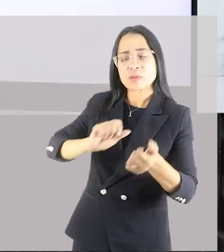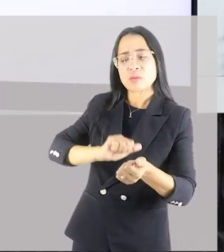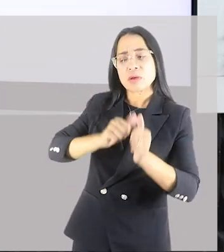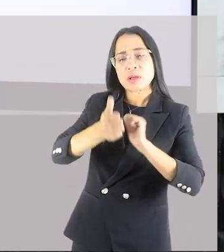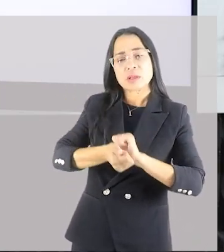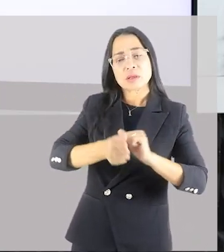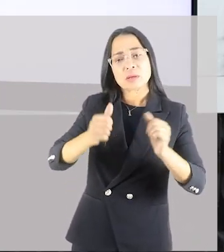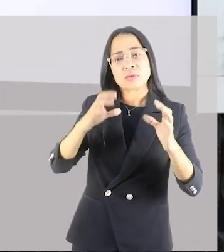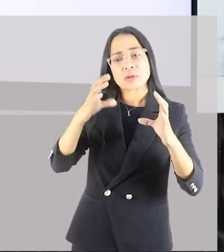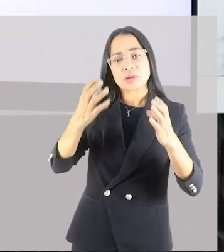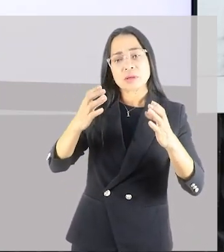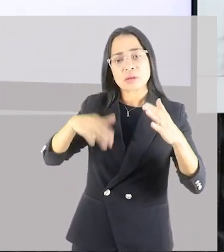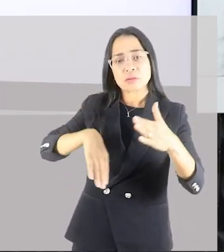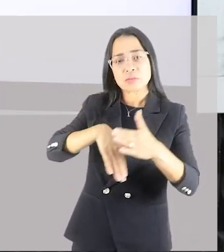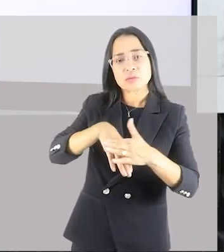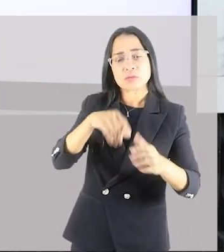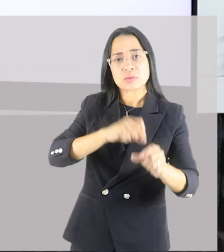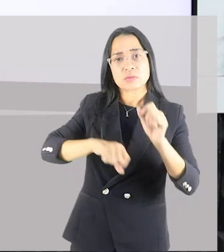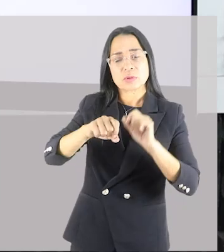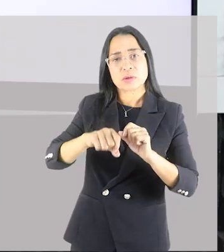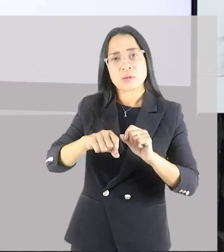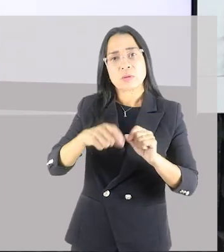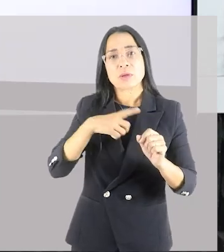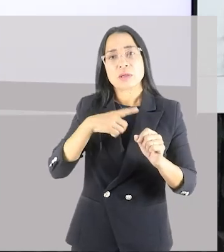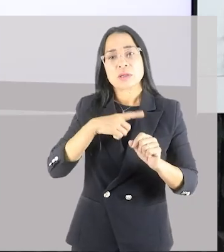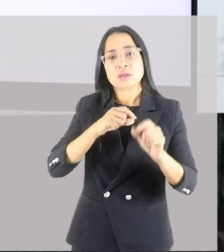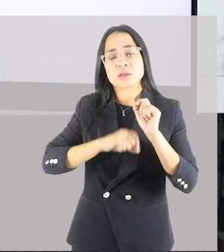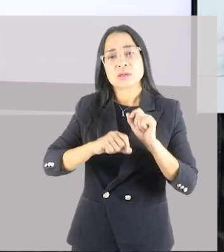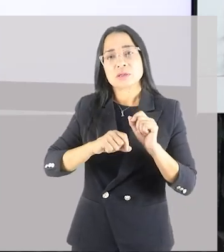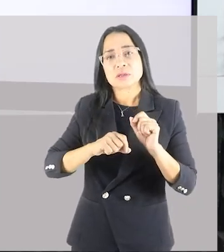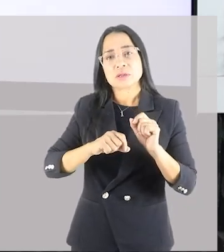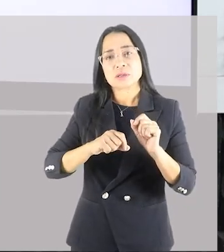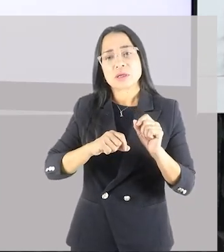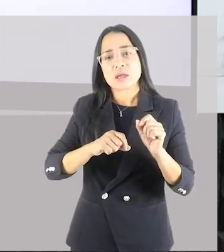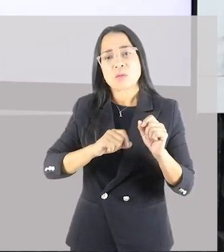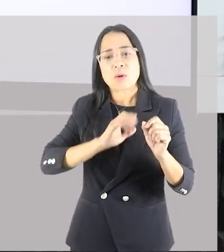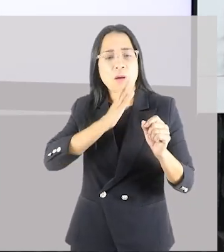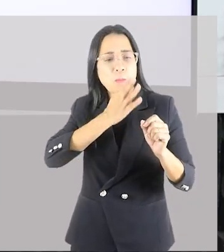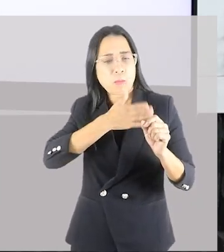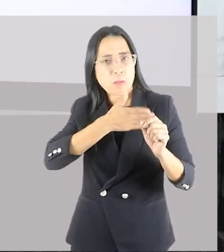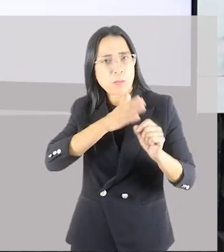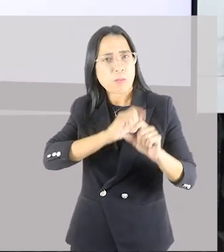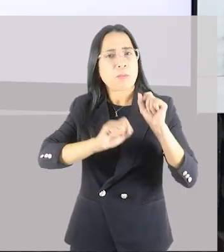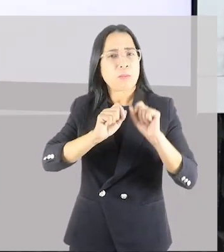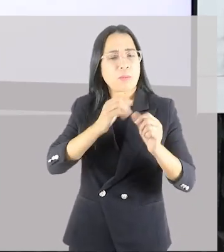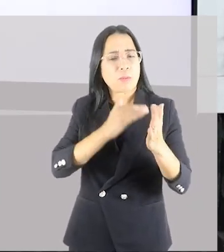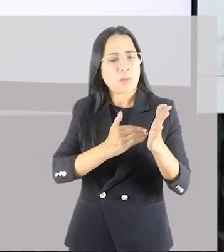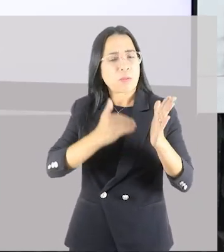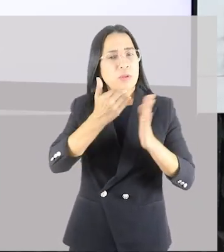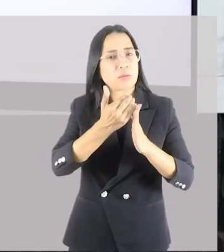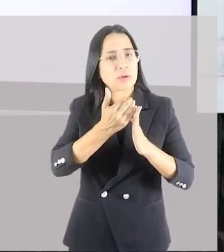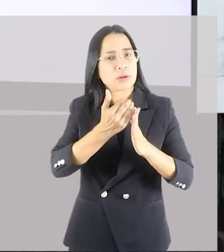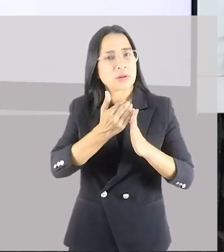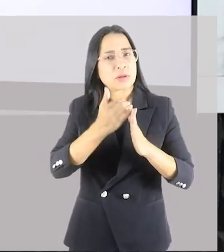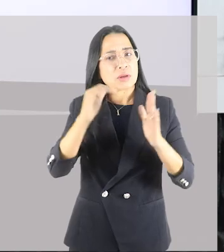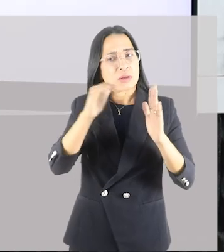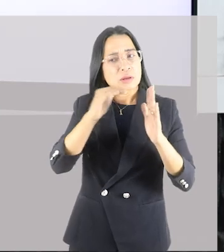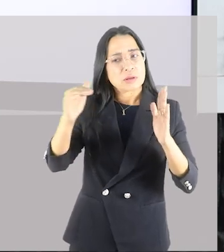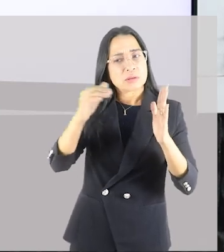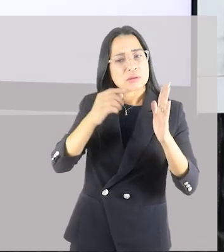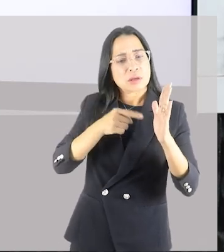VO2 bem elevado. Uma capacidade cardiorrespiratória bem elevada. Então, tem a média lá dos jogadores